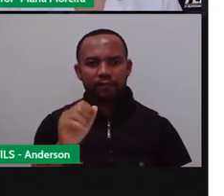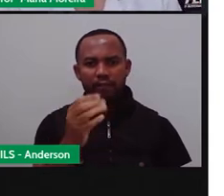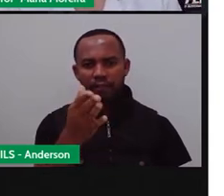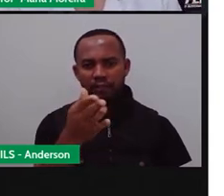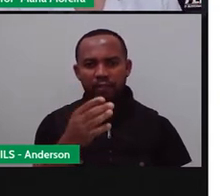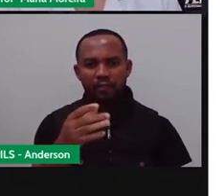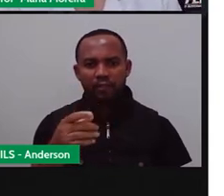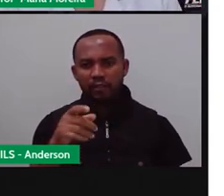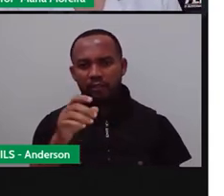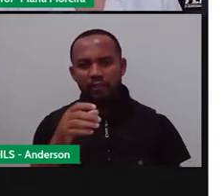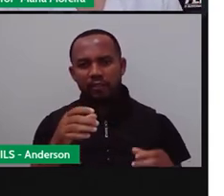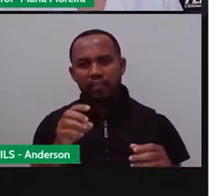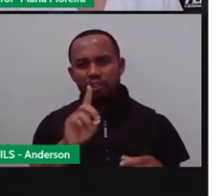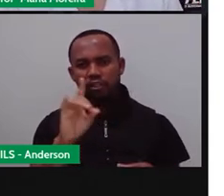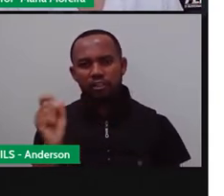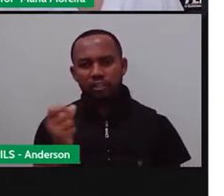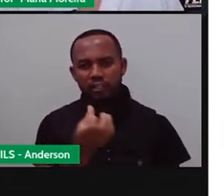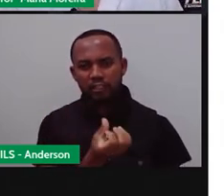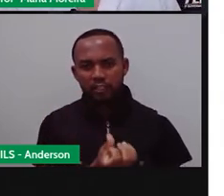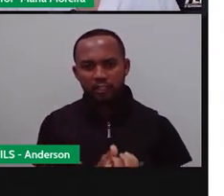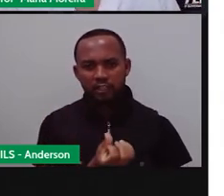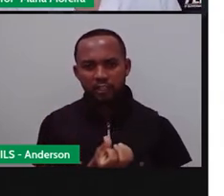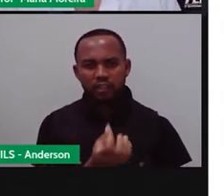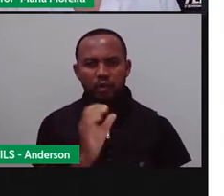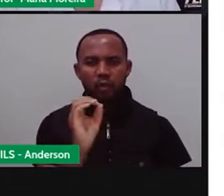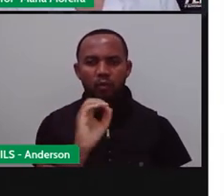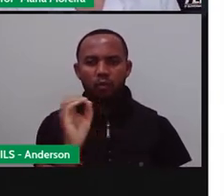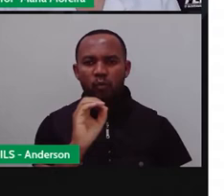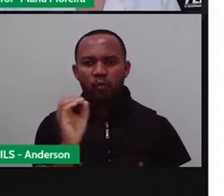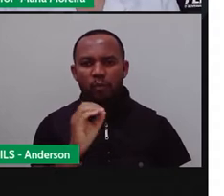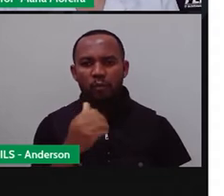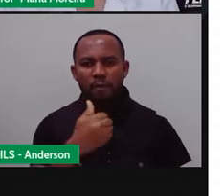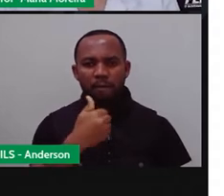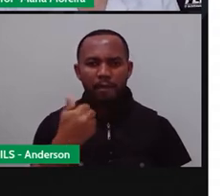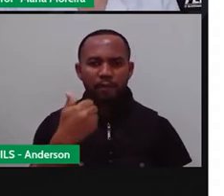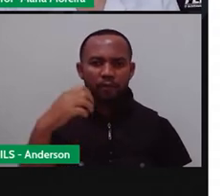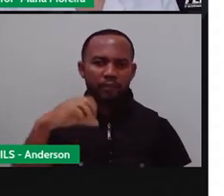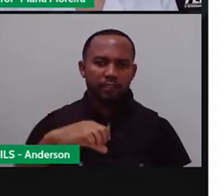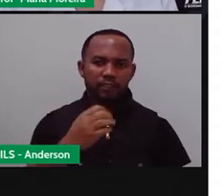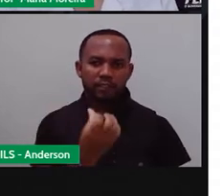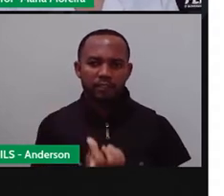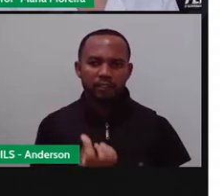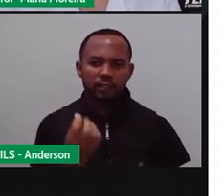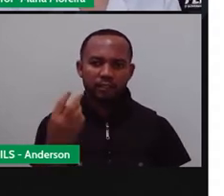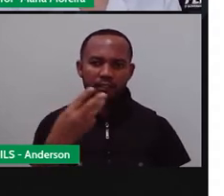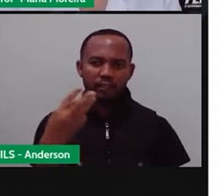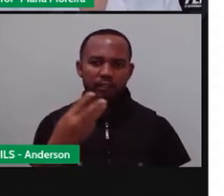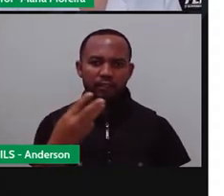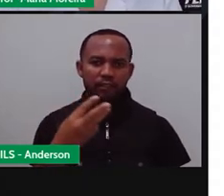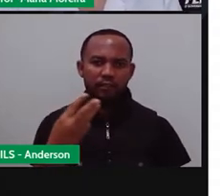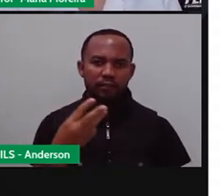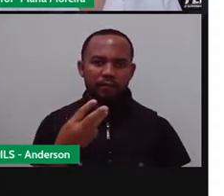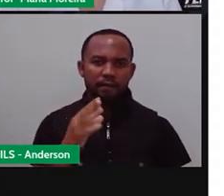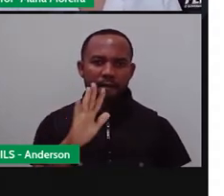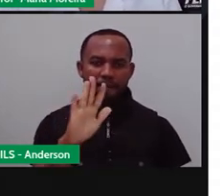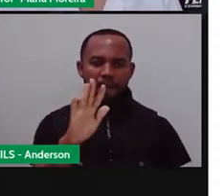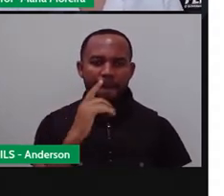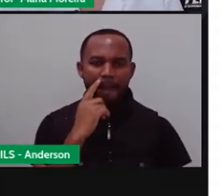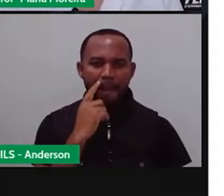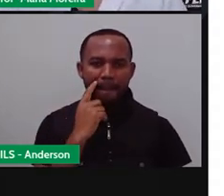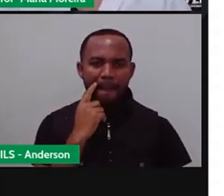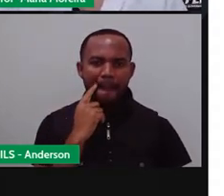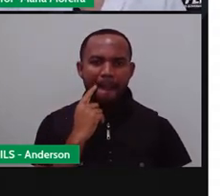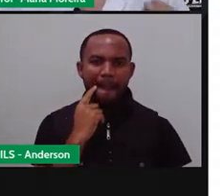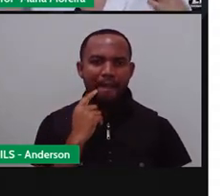assim como a gente, não isso? Bom, no dia 6 de outubro de 1963. O que a Prota tá fazendo aqui